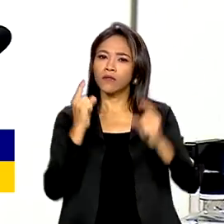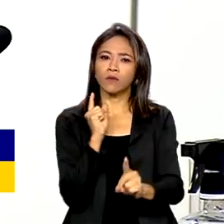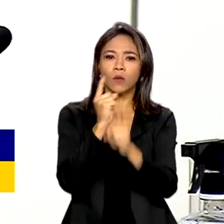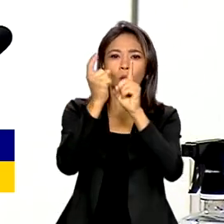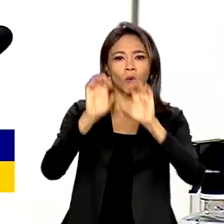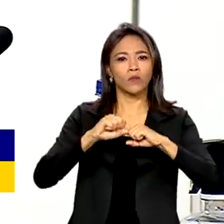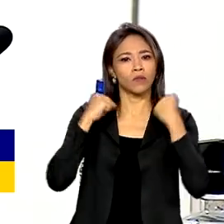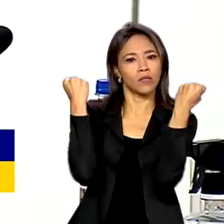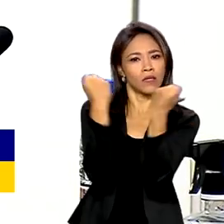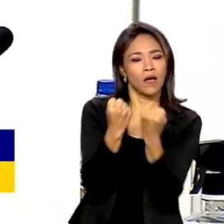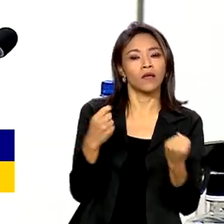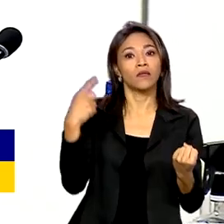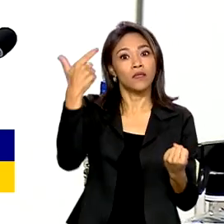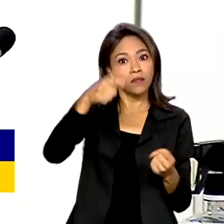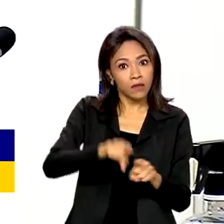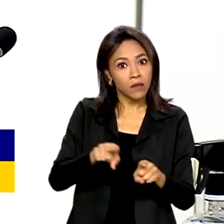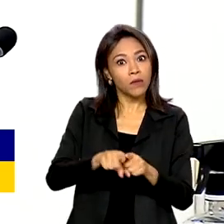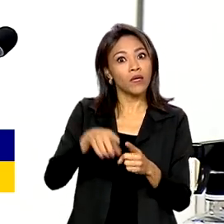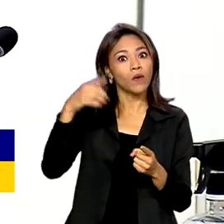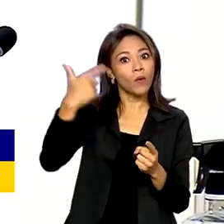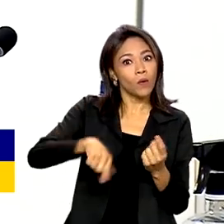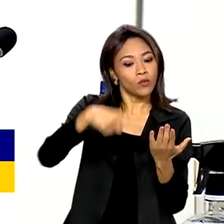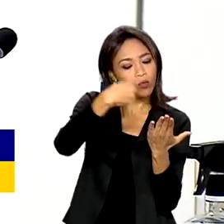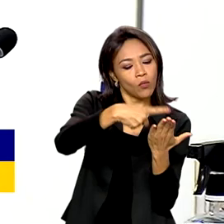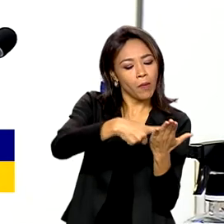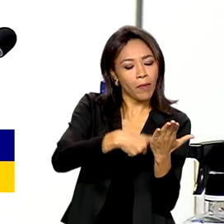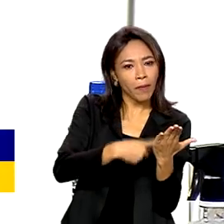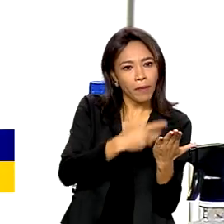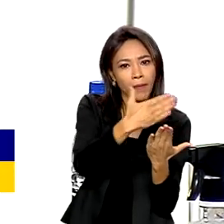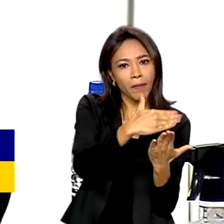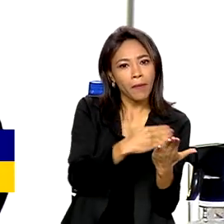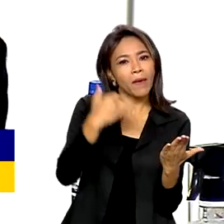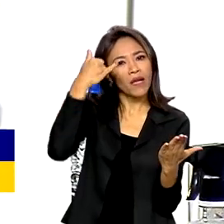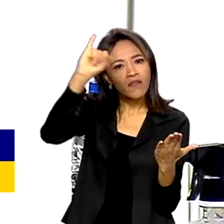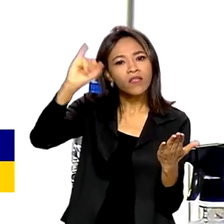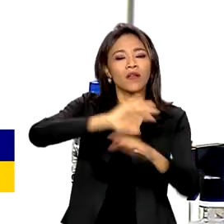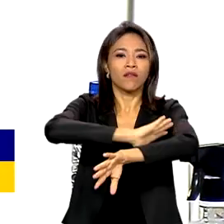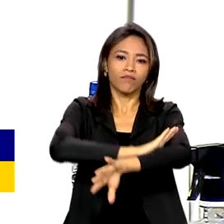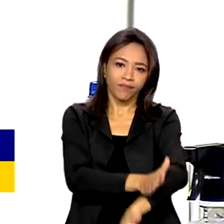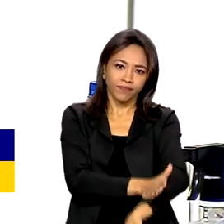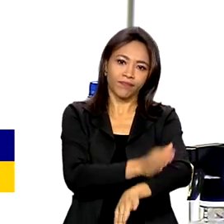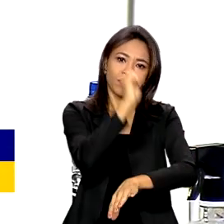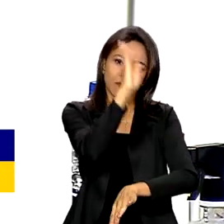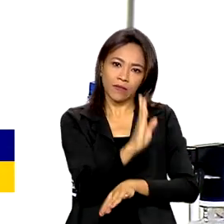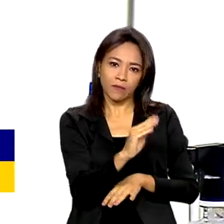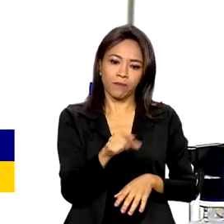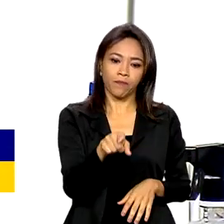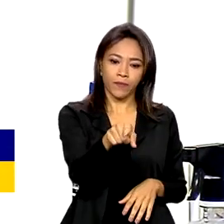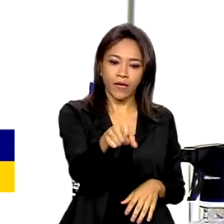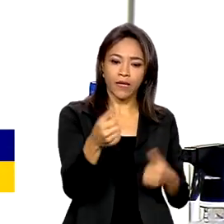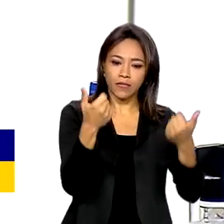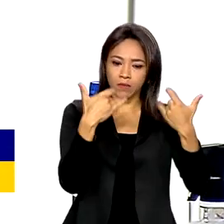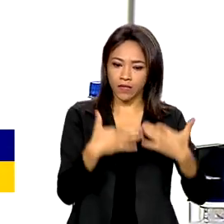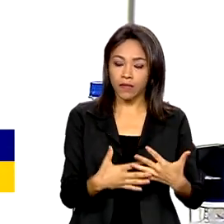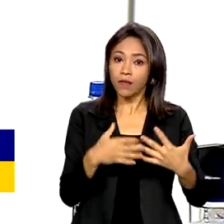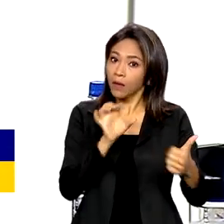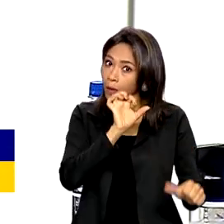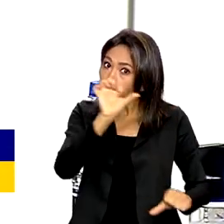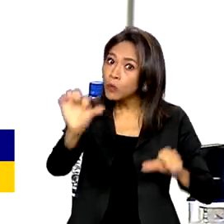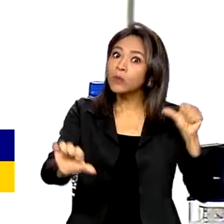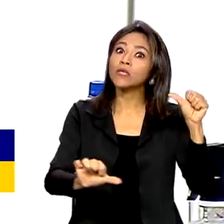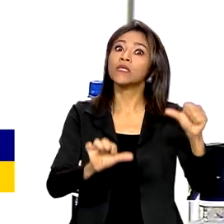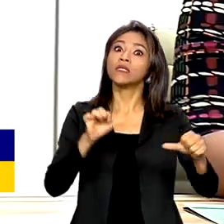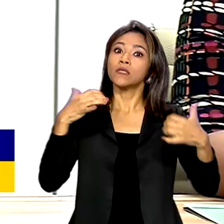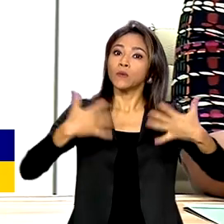agendas de combate às desigualdades de gênero e raça no Brasil. É um longo caminho de uma mudança profunda na administração